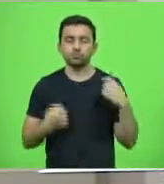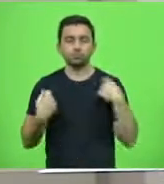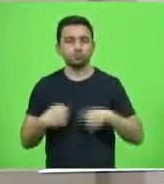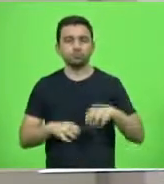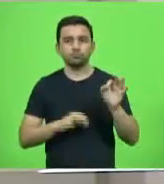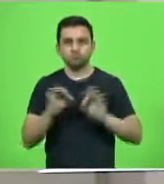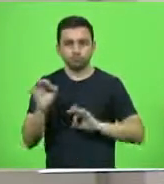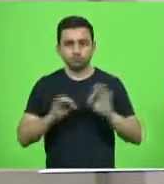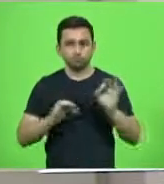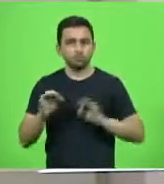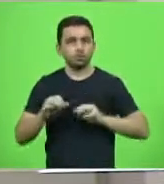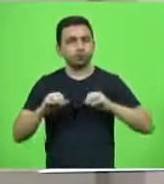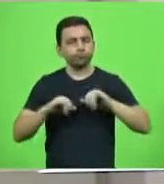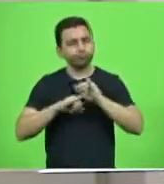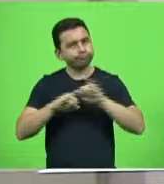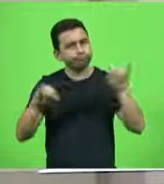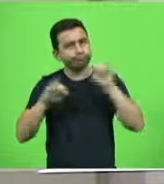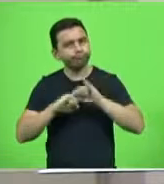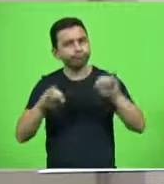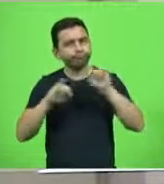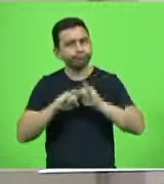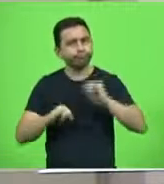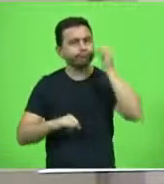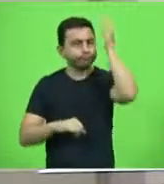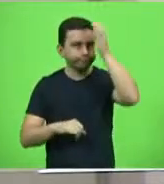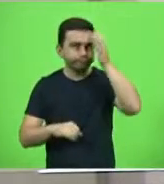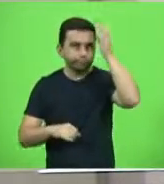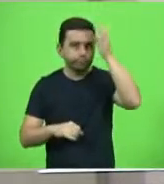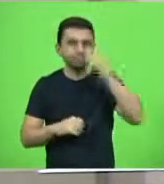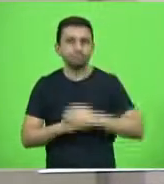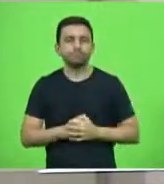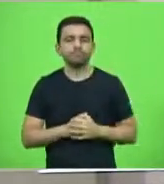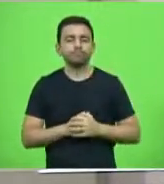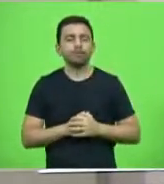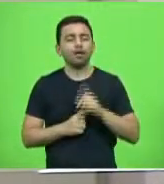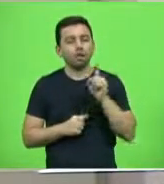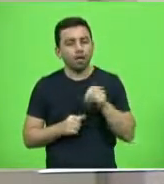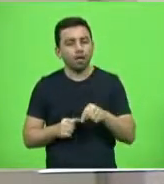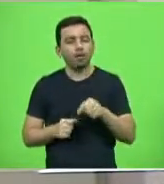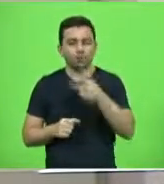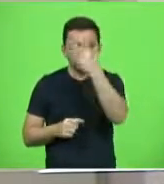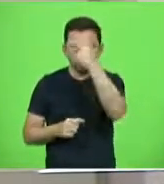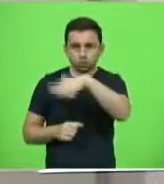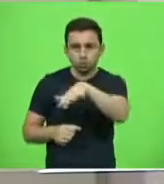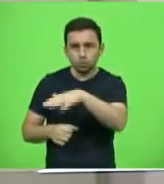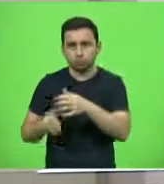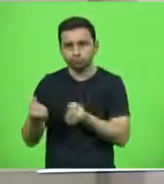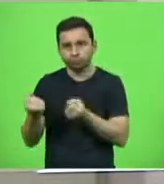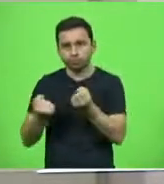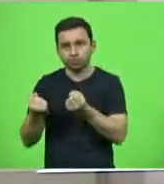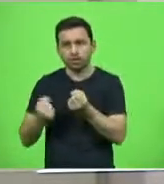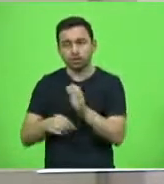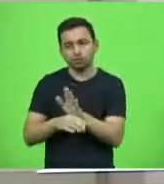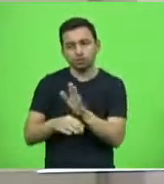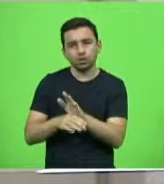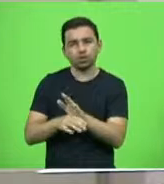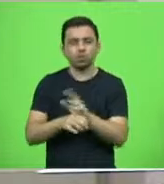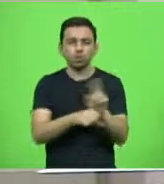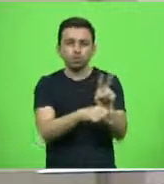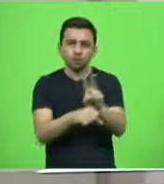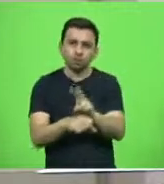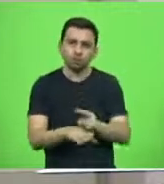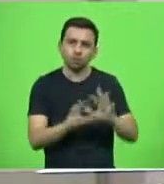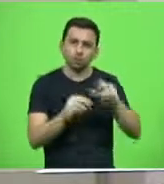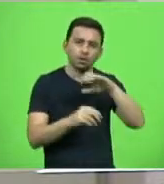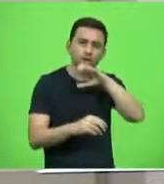de uma campanha permanente de conscientização voltada aos condutores de veículos visando a proteção de animais silvestres ao